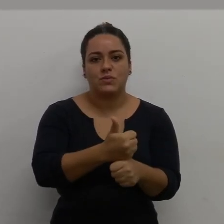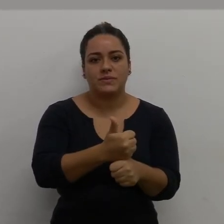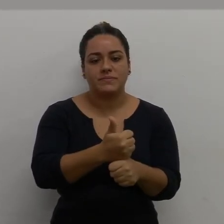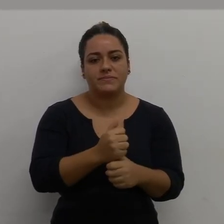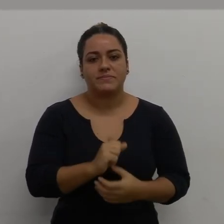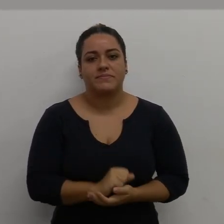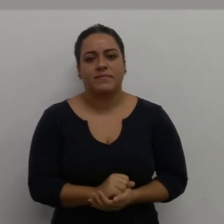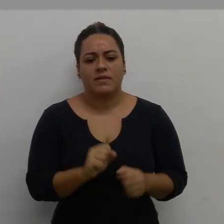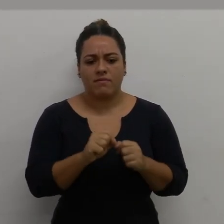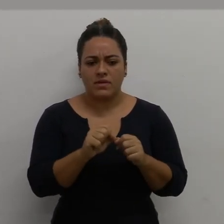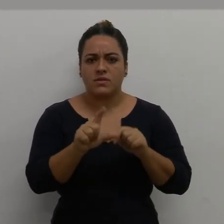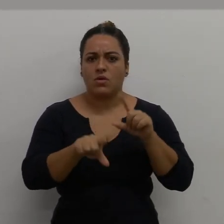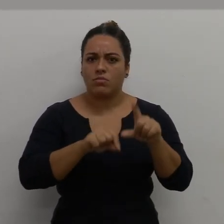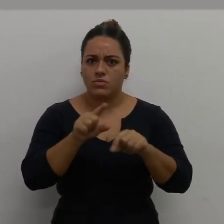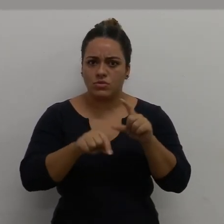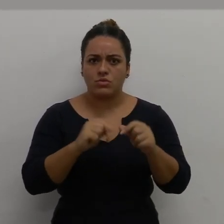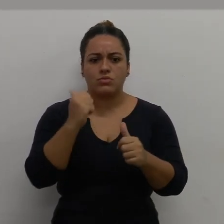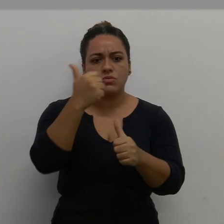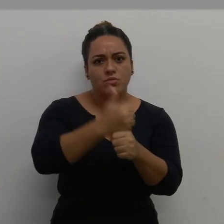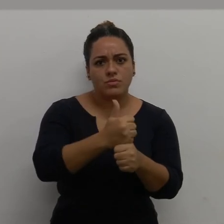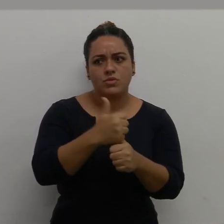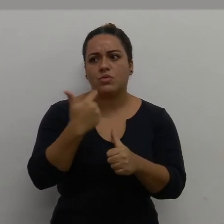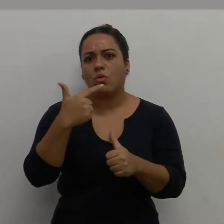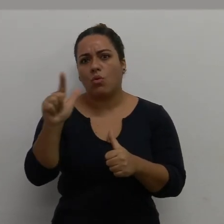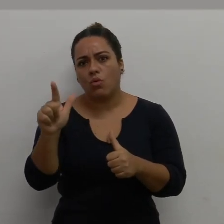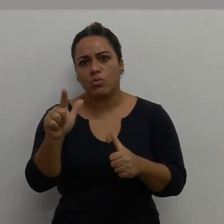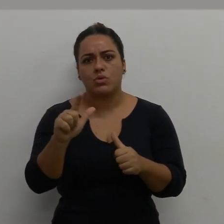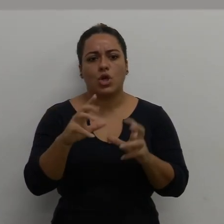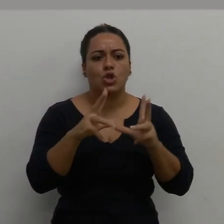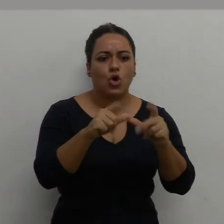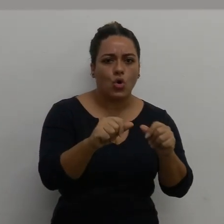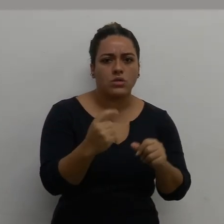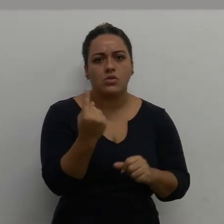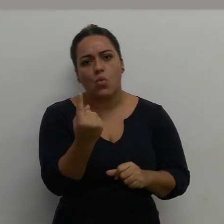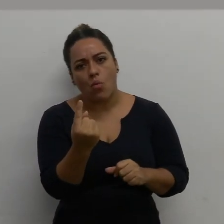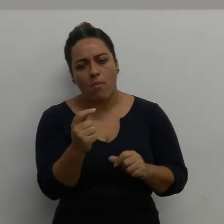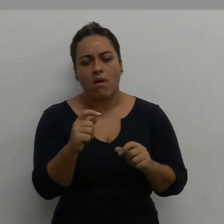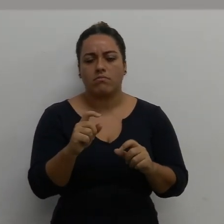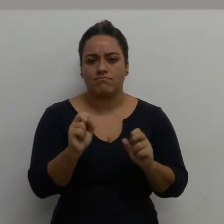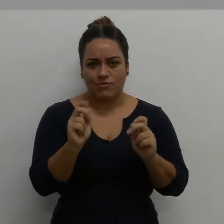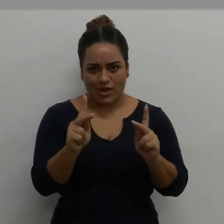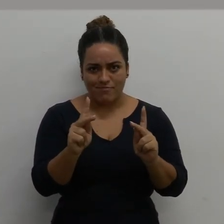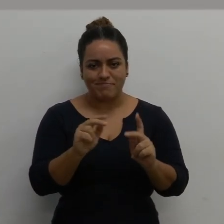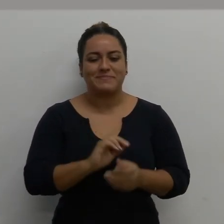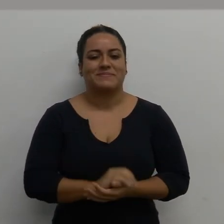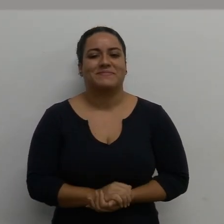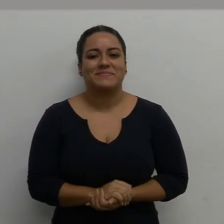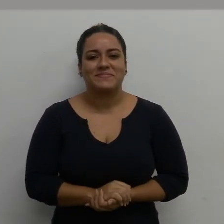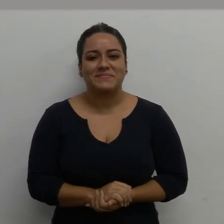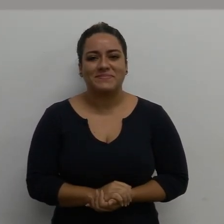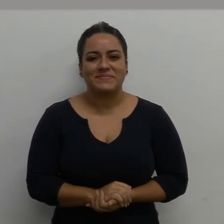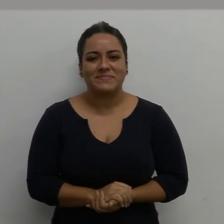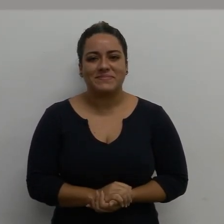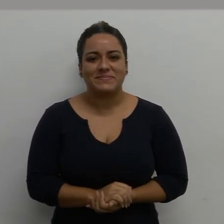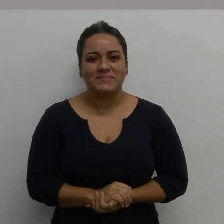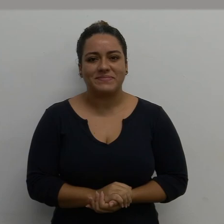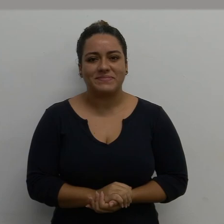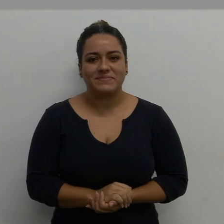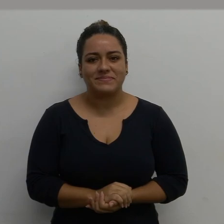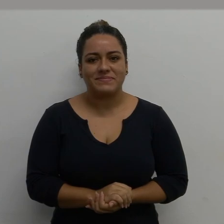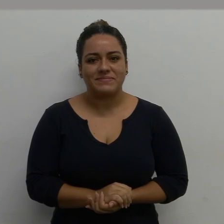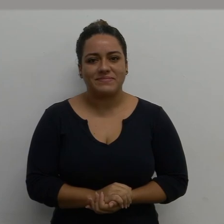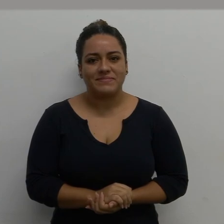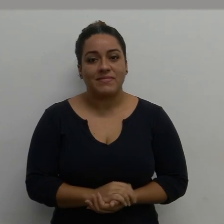fazer em todas as opções, substituir uma única ou substituir todas, enfim. Ok, gente? Tá joia?